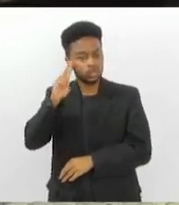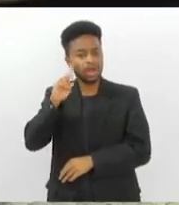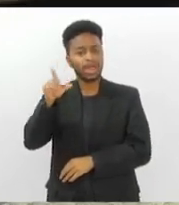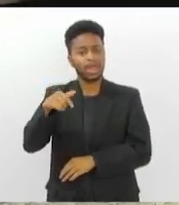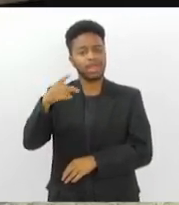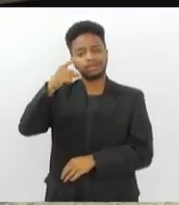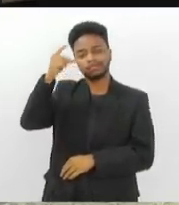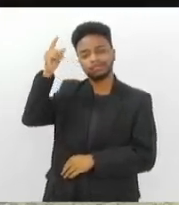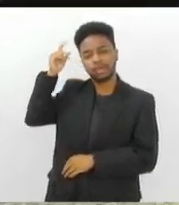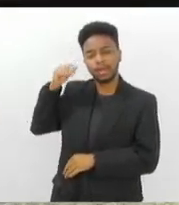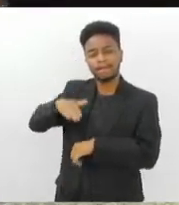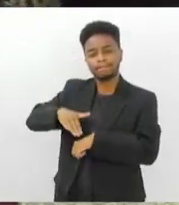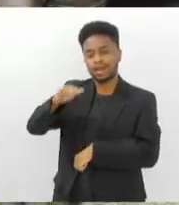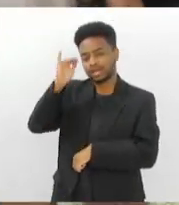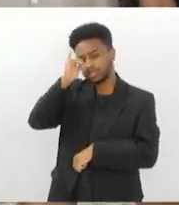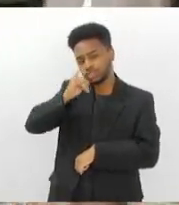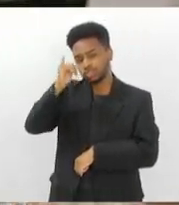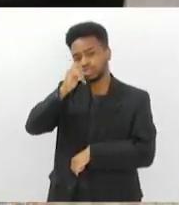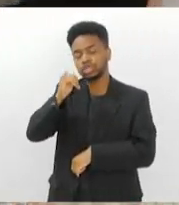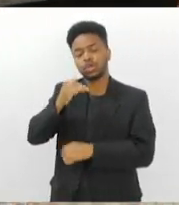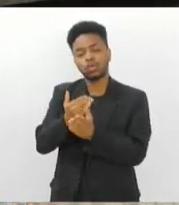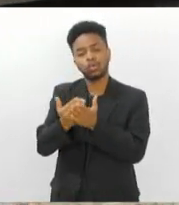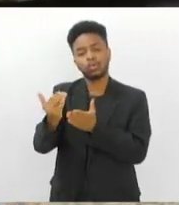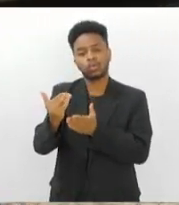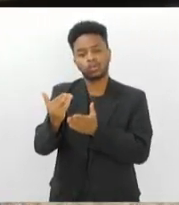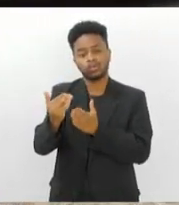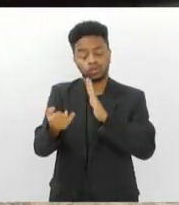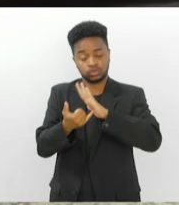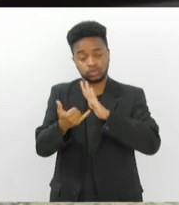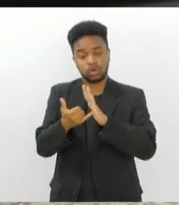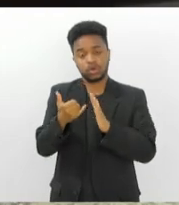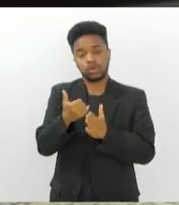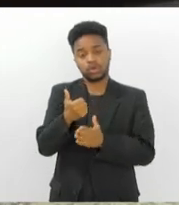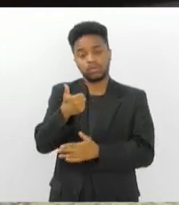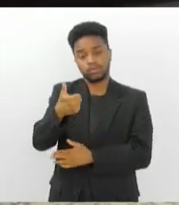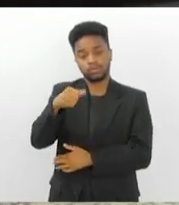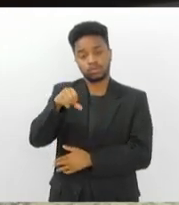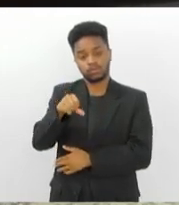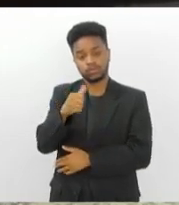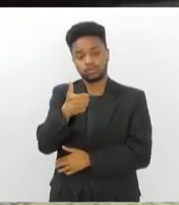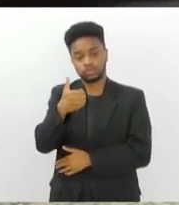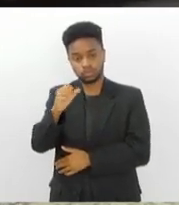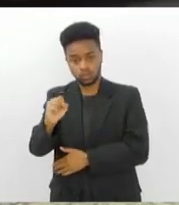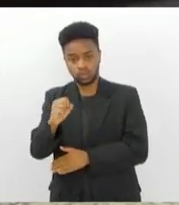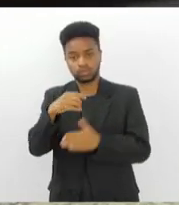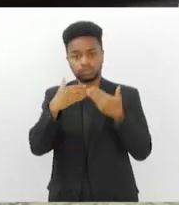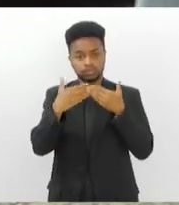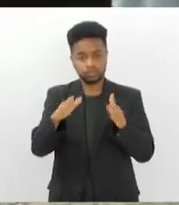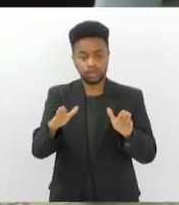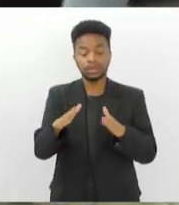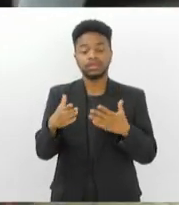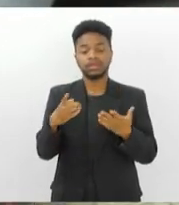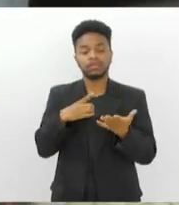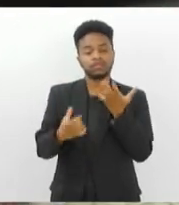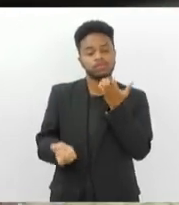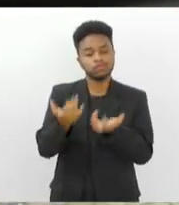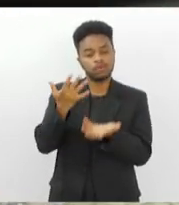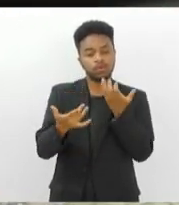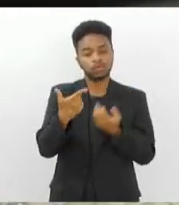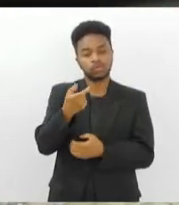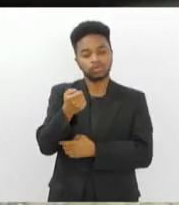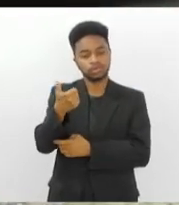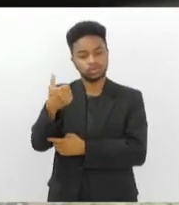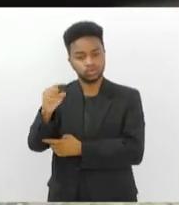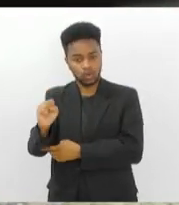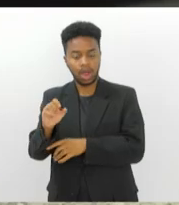do nosso país, inaugurada em 1818 e, como você disse, Vicente, foi atingida por um incêndio em 2018 e agora passa